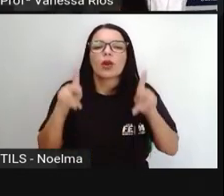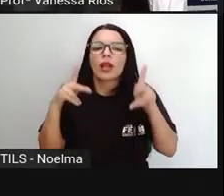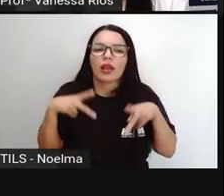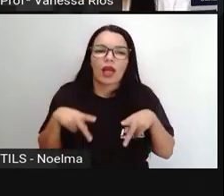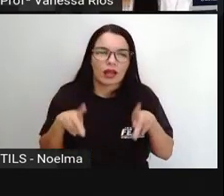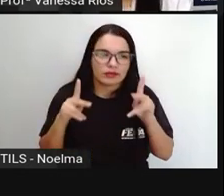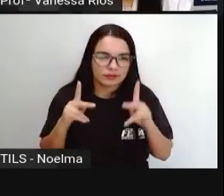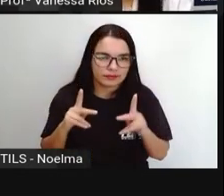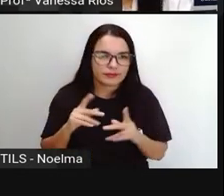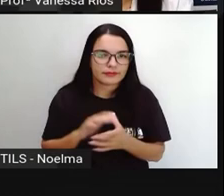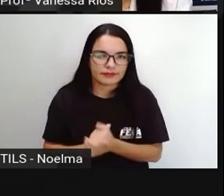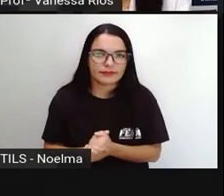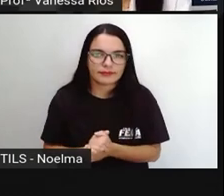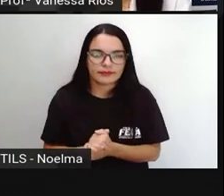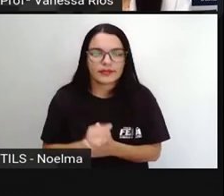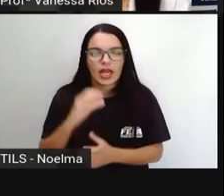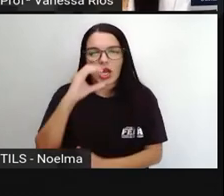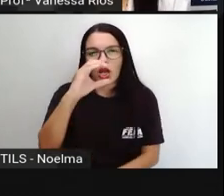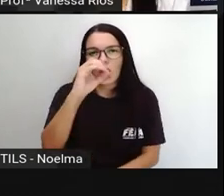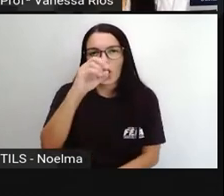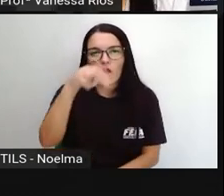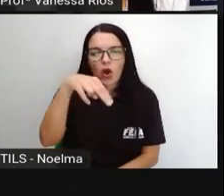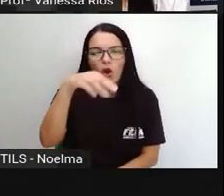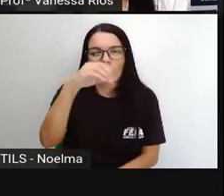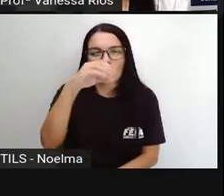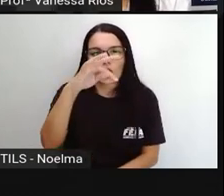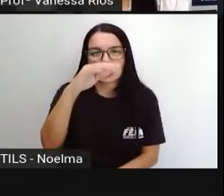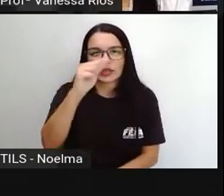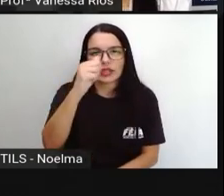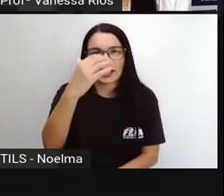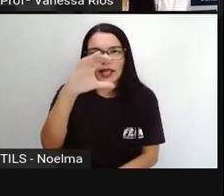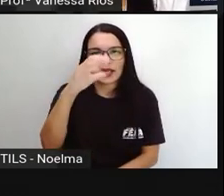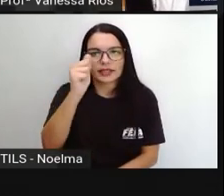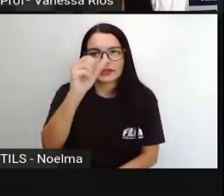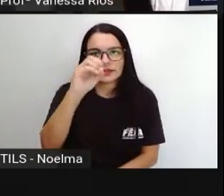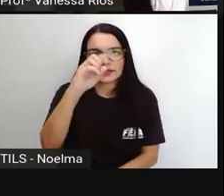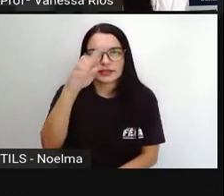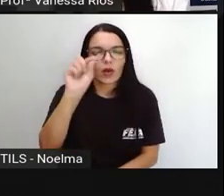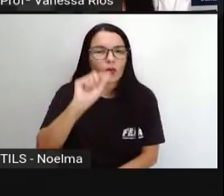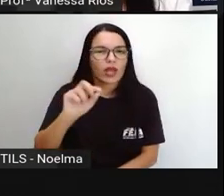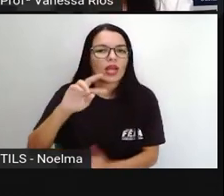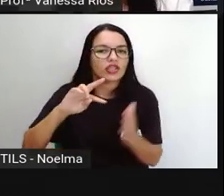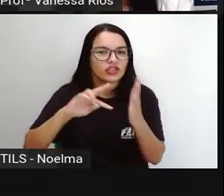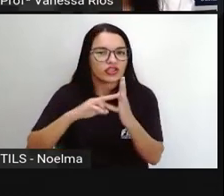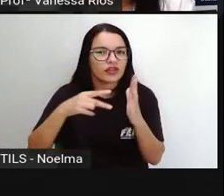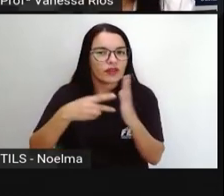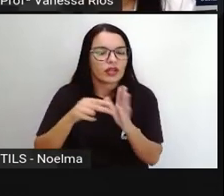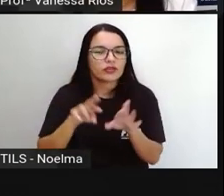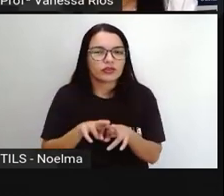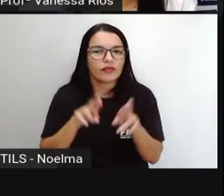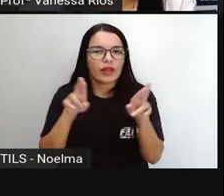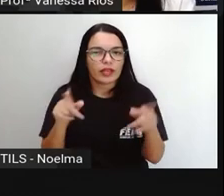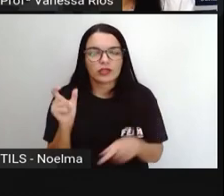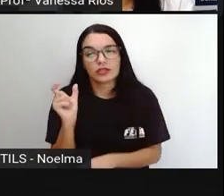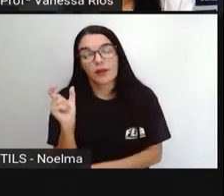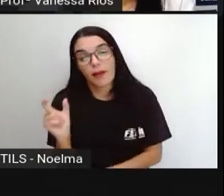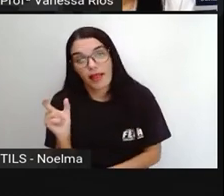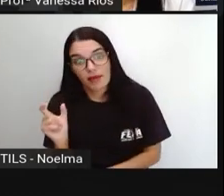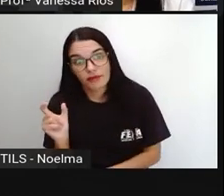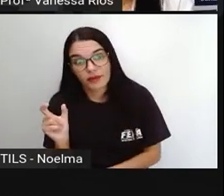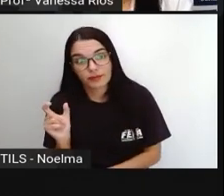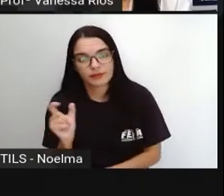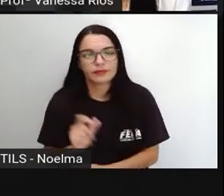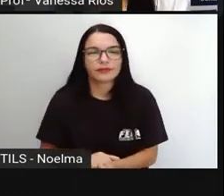se entende, mas é algo ali que está diferente do verdadeiro significado da palavra. E a gente percebe aí,